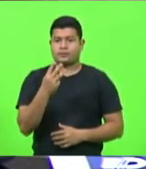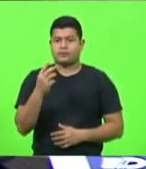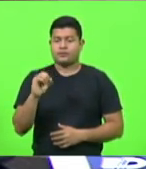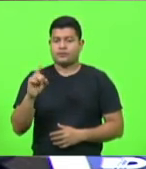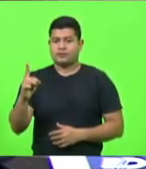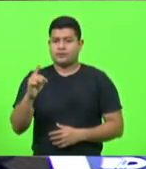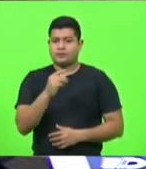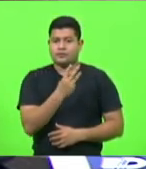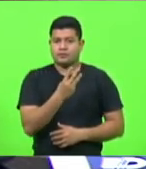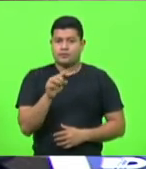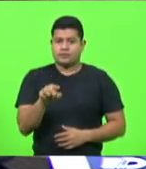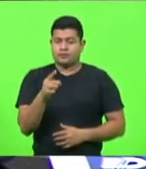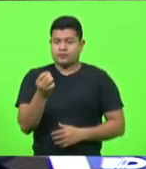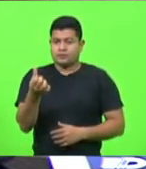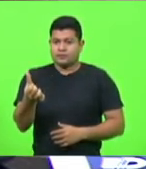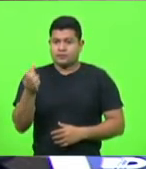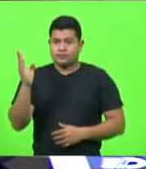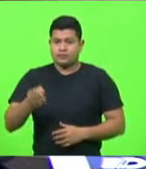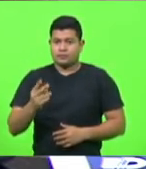barra 2021.